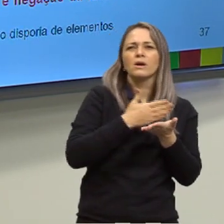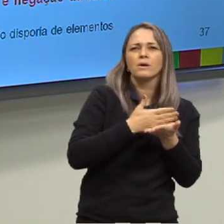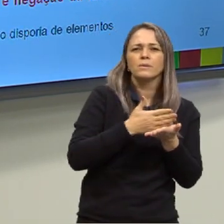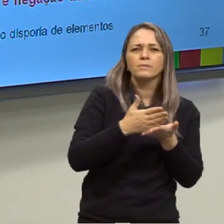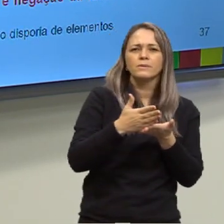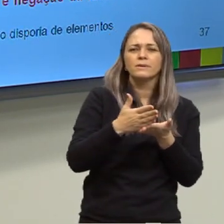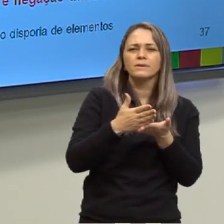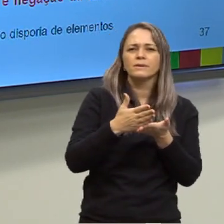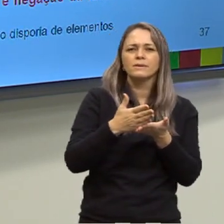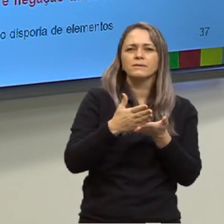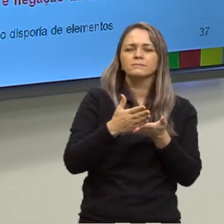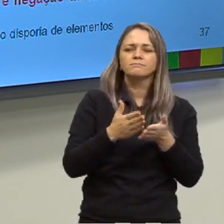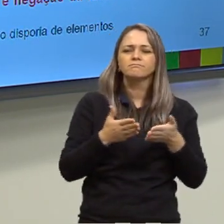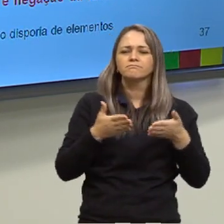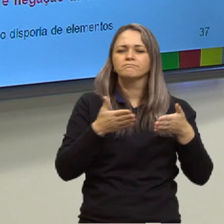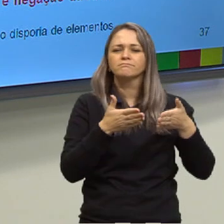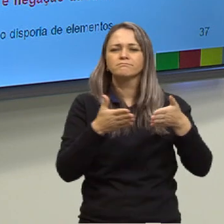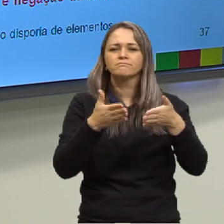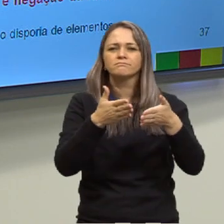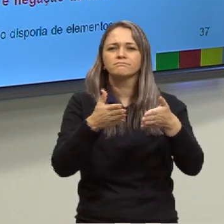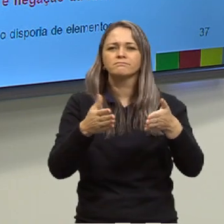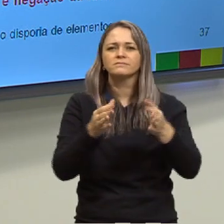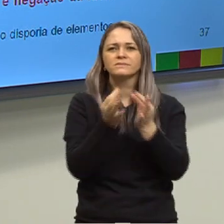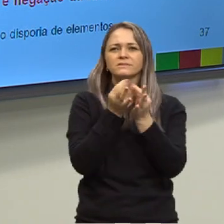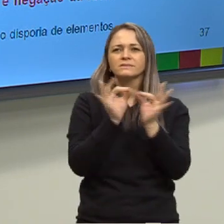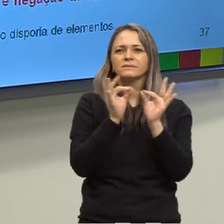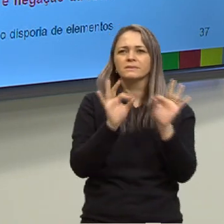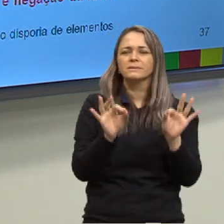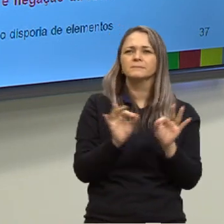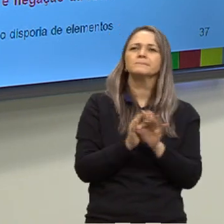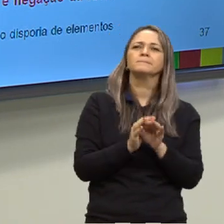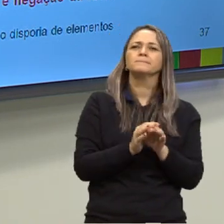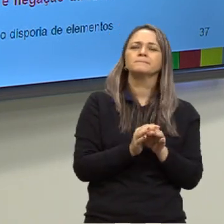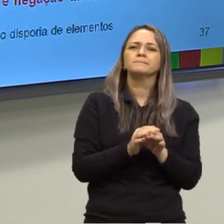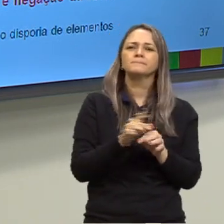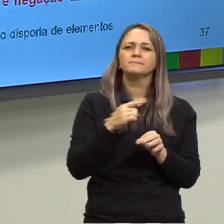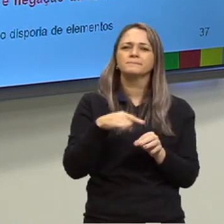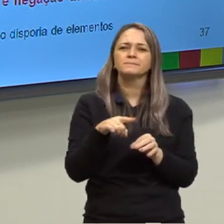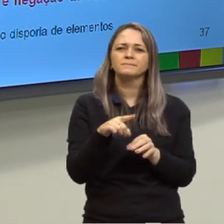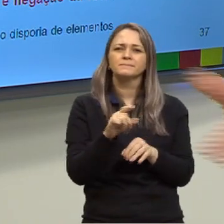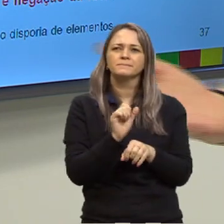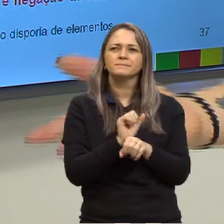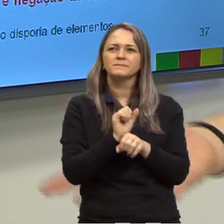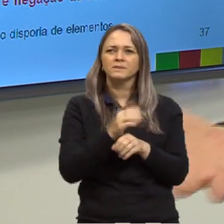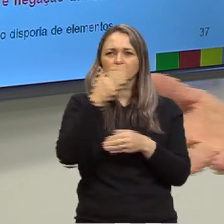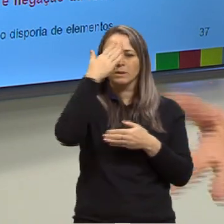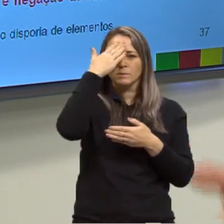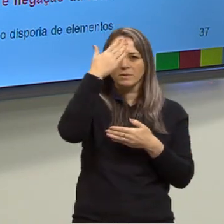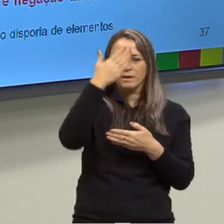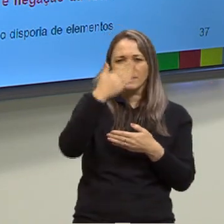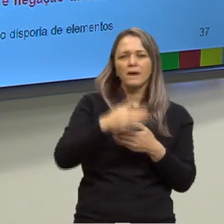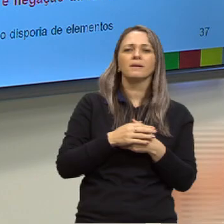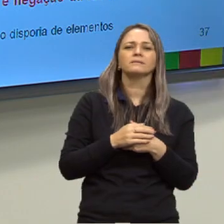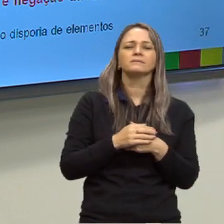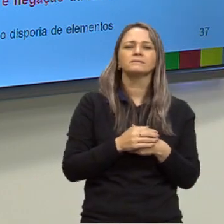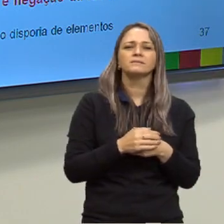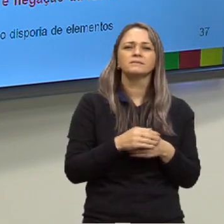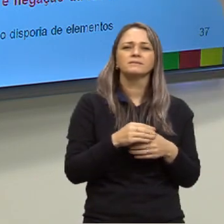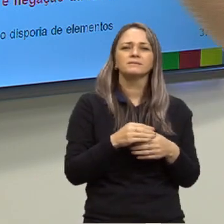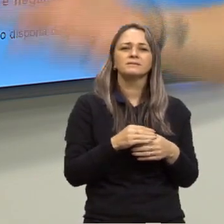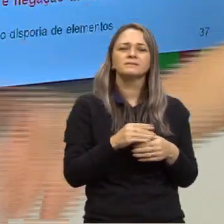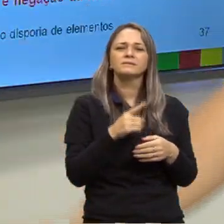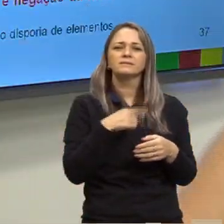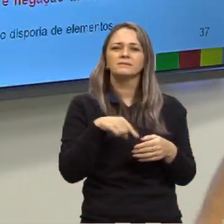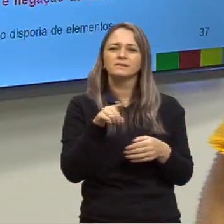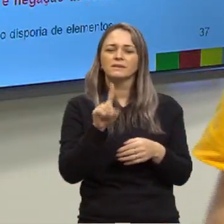a trilhar para chegar na sintaxe e eu espero contar com vocês nesse processo muito obrigada pela confiança e pelo espaço e a